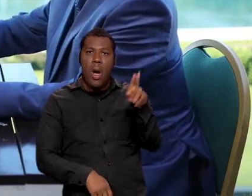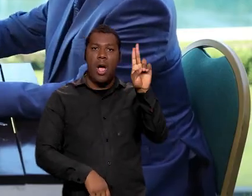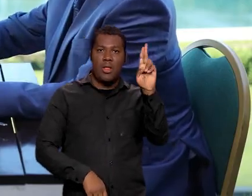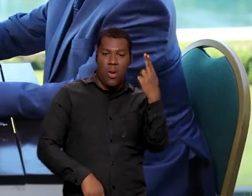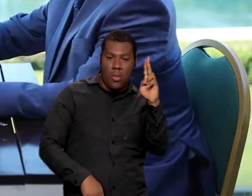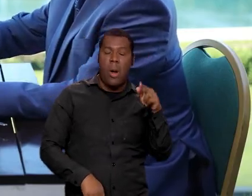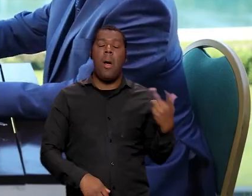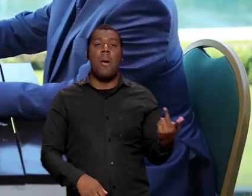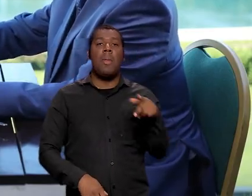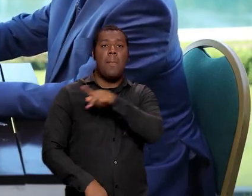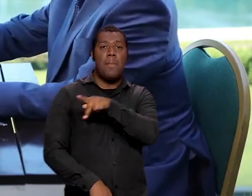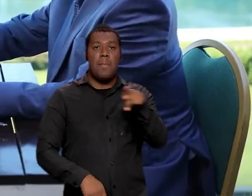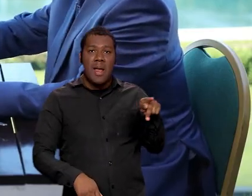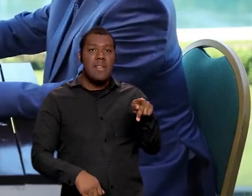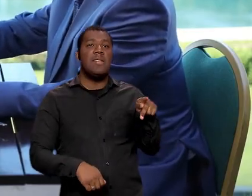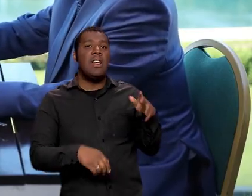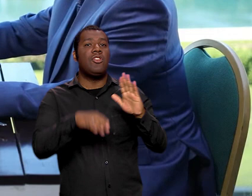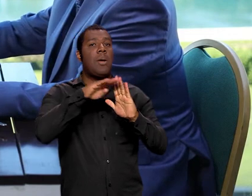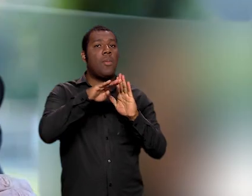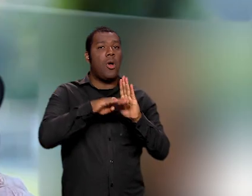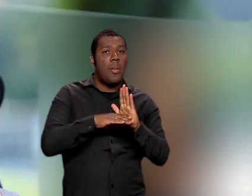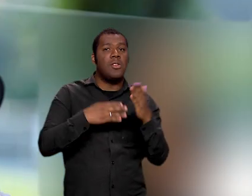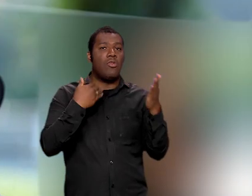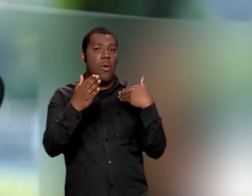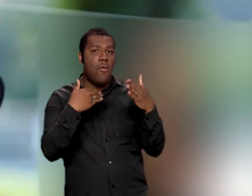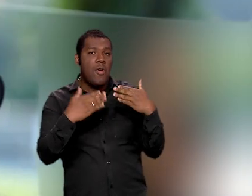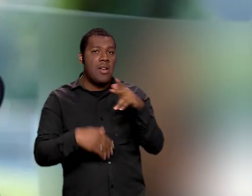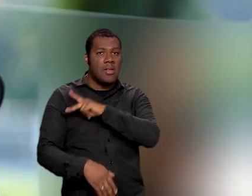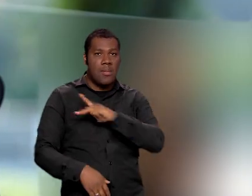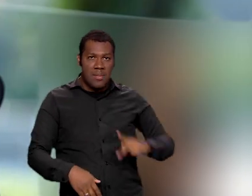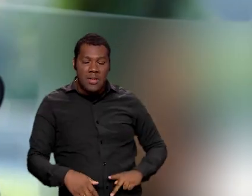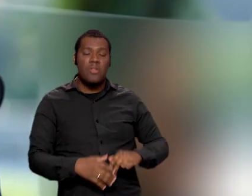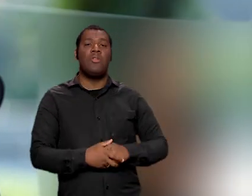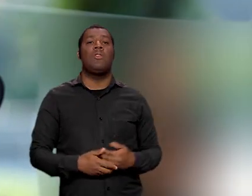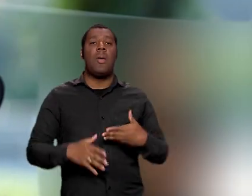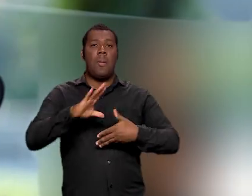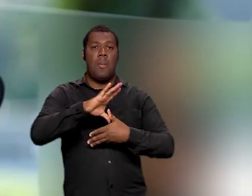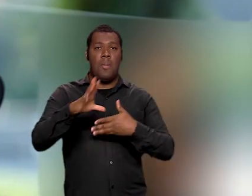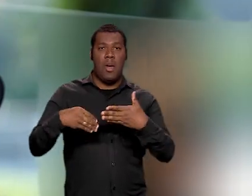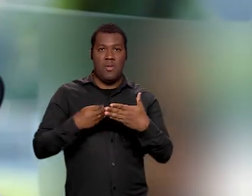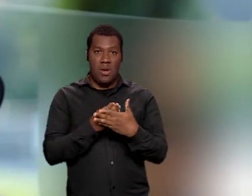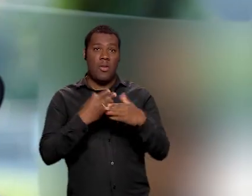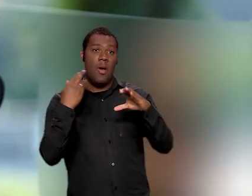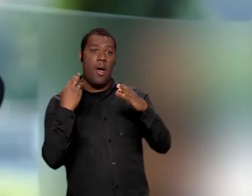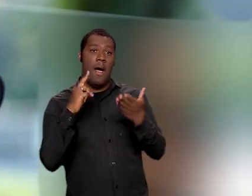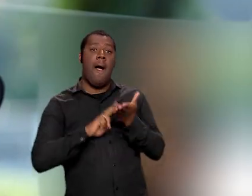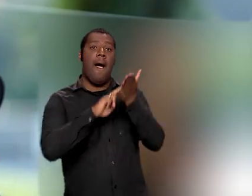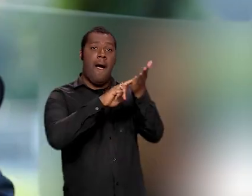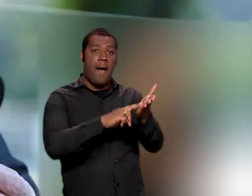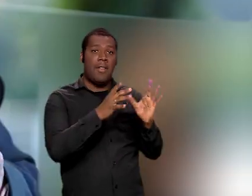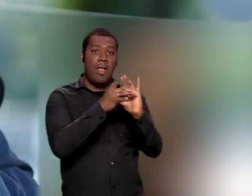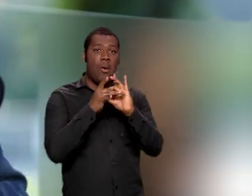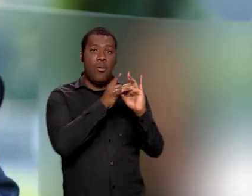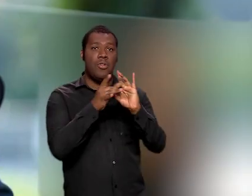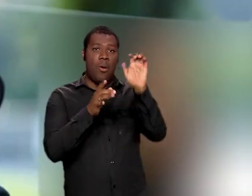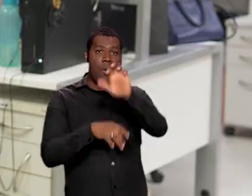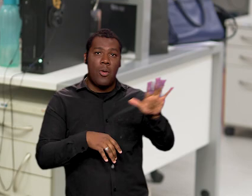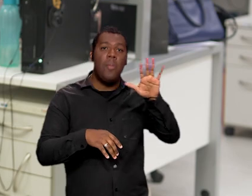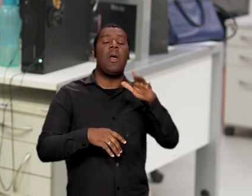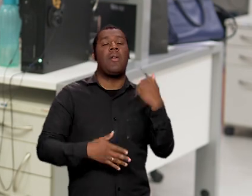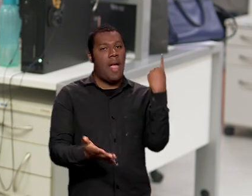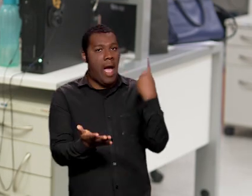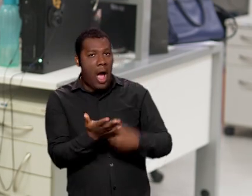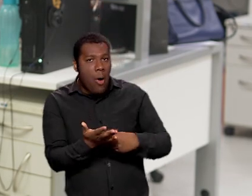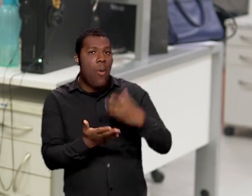Lula disse durante o programa Conversa com o Presidente que o Mercosul prepara uma resposta para a Carta da União Europeia com condições